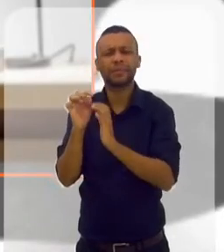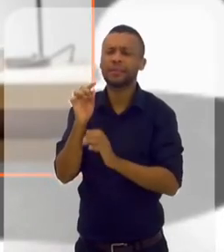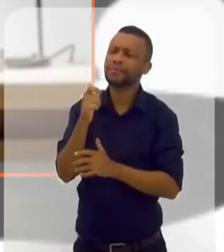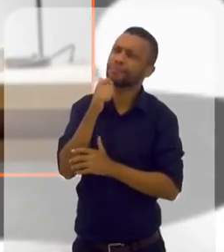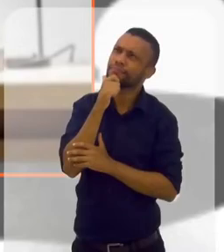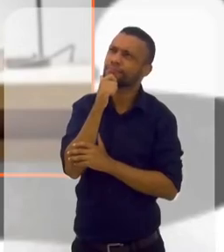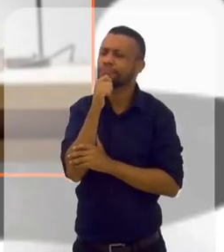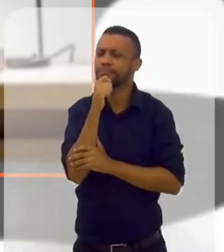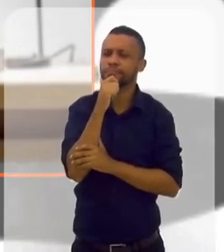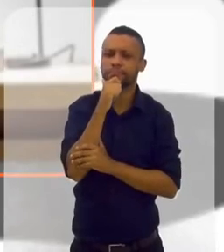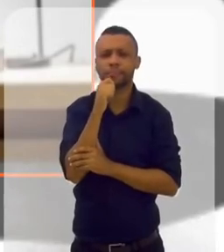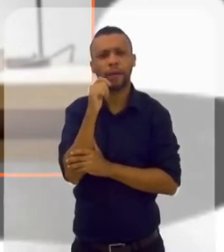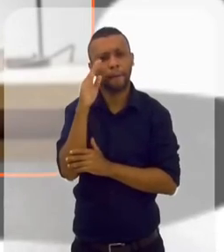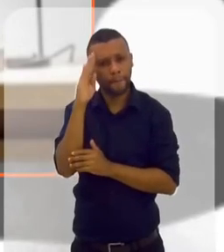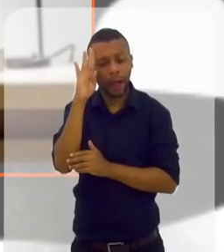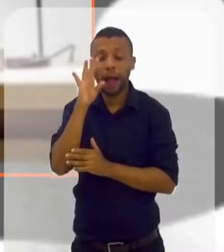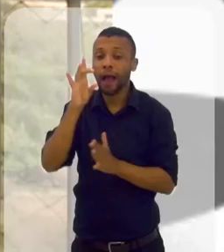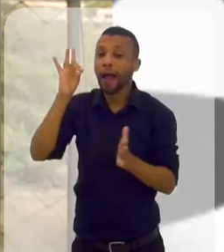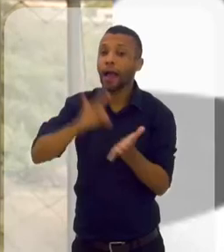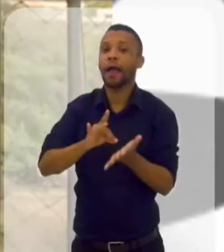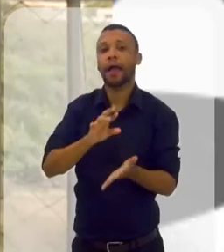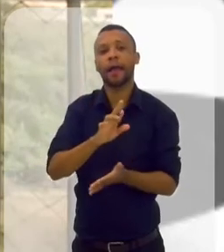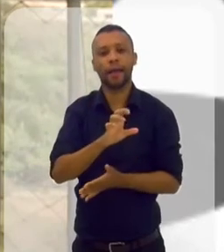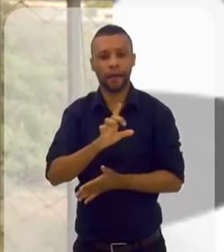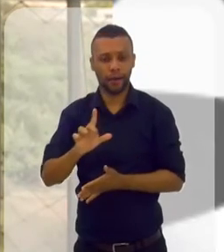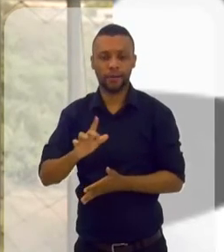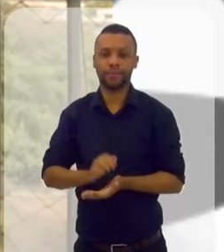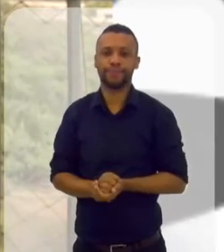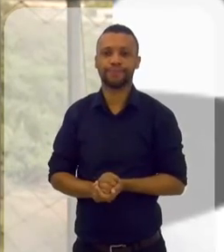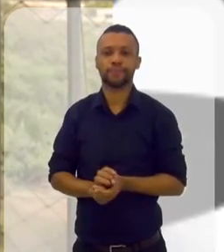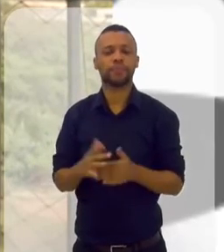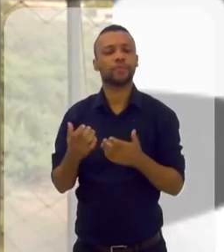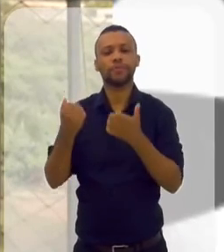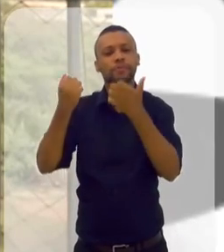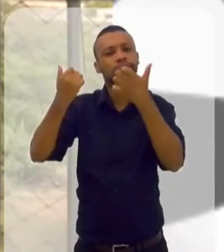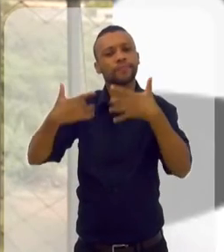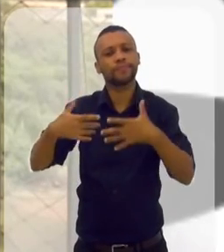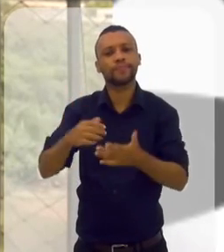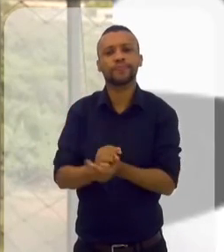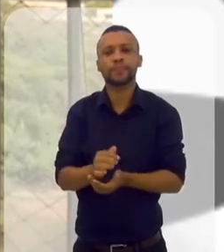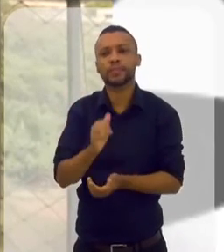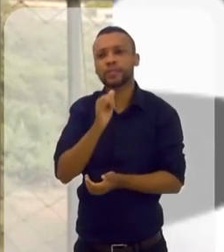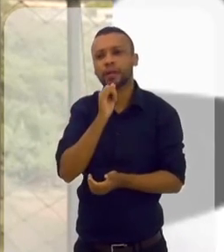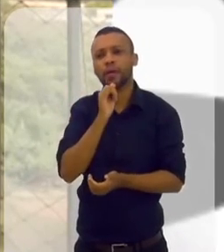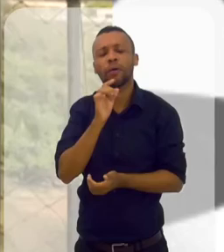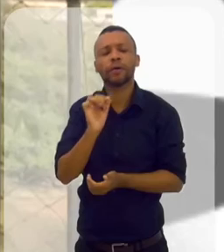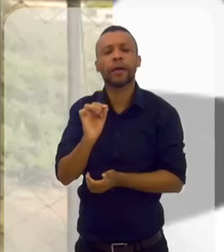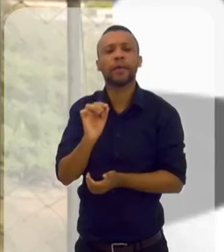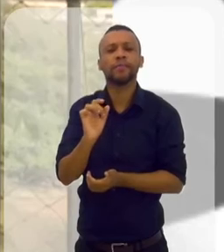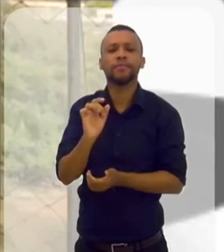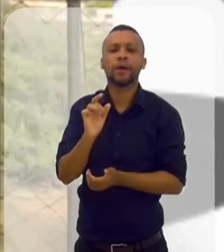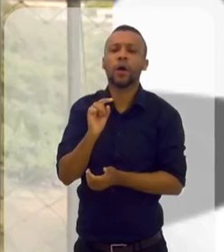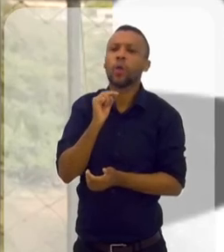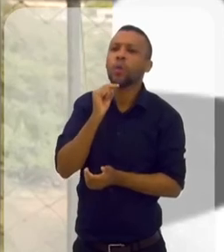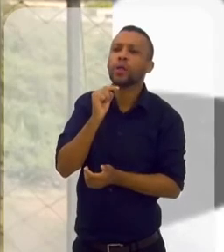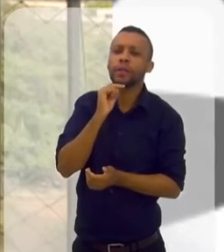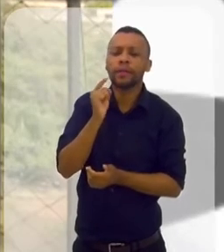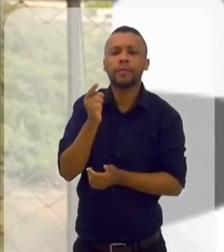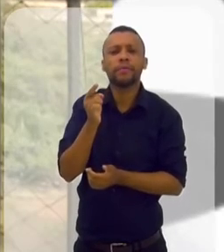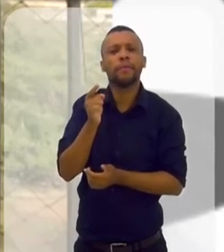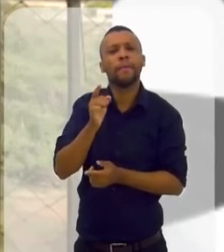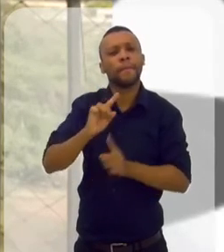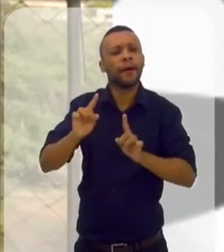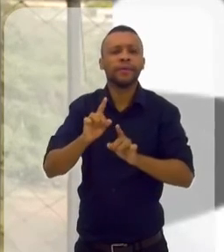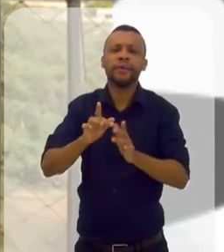pensando, será que é verdade? Não, é real. A sua mente é real. Tá? Então assim, o que eu falo? Que pessoa fala assim, ah, eu quero muito passada, mas não consigo. Então